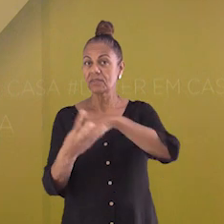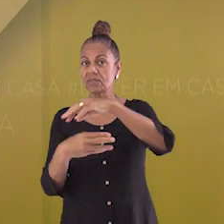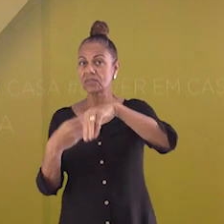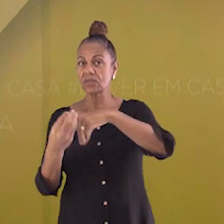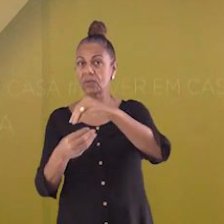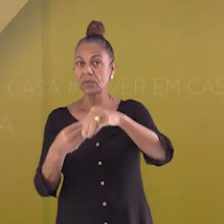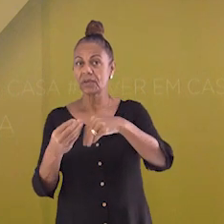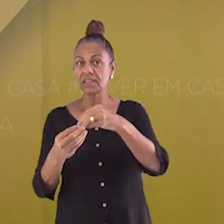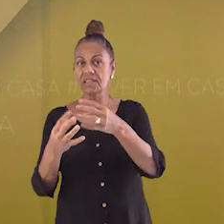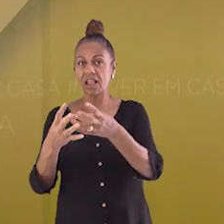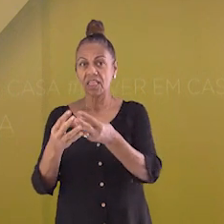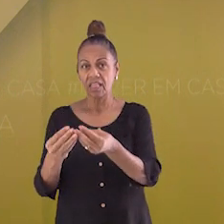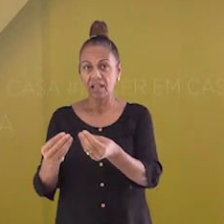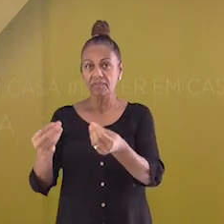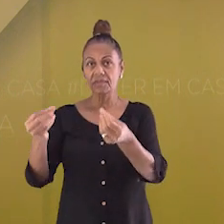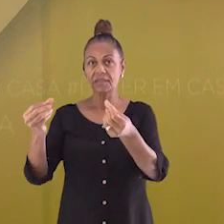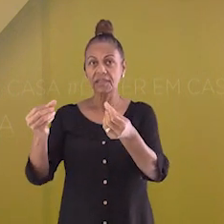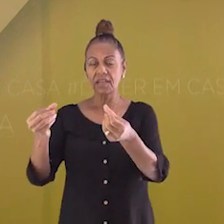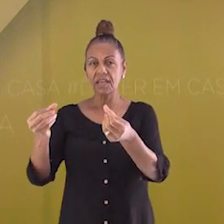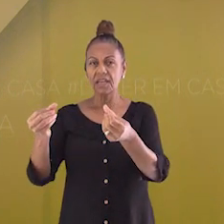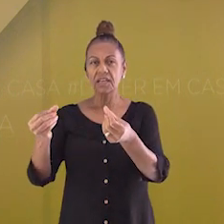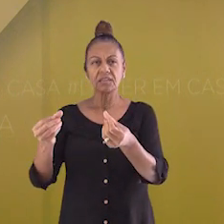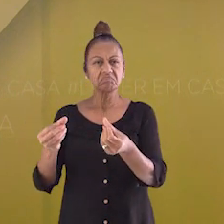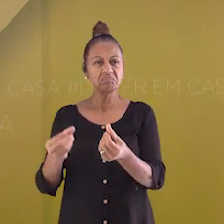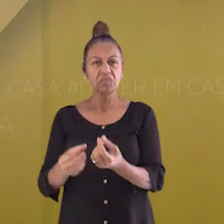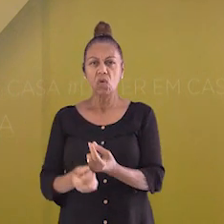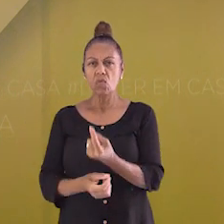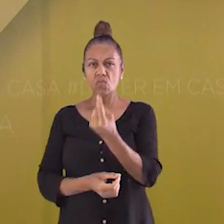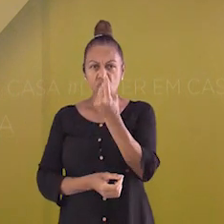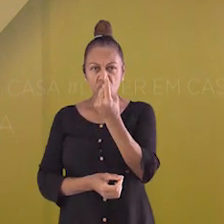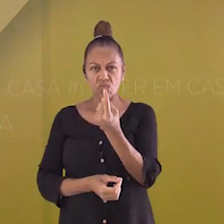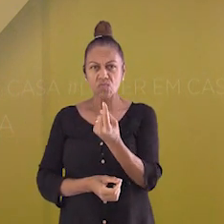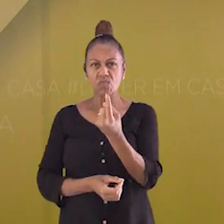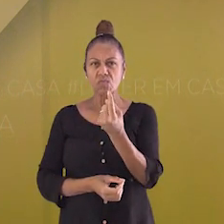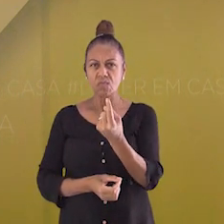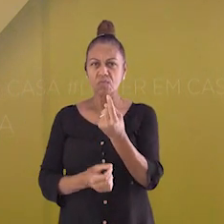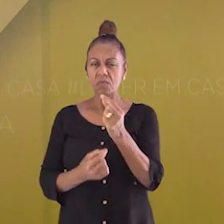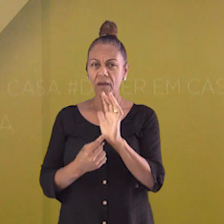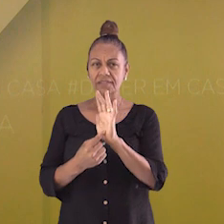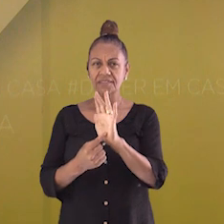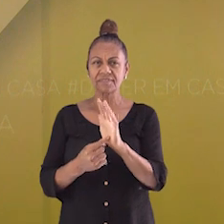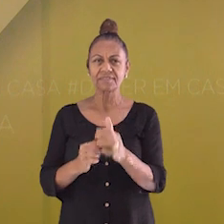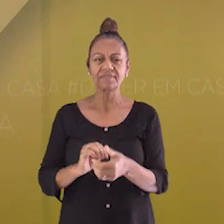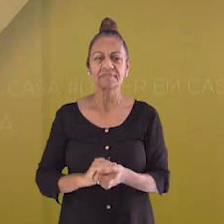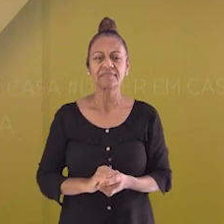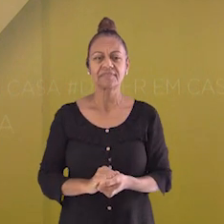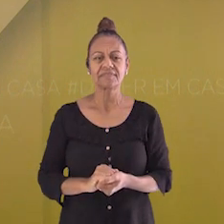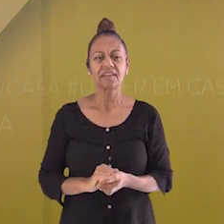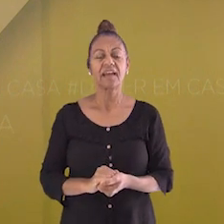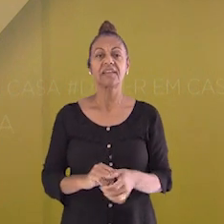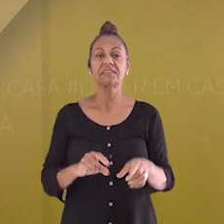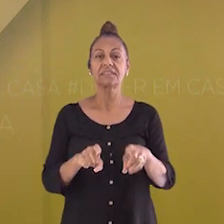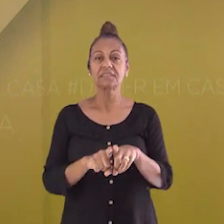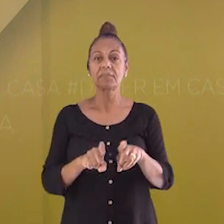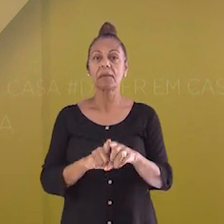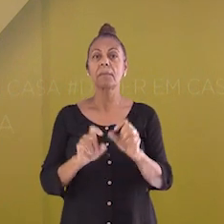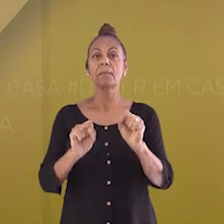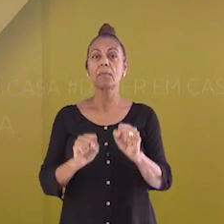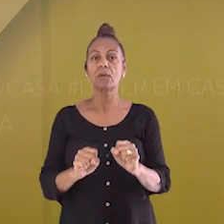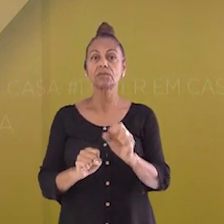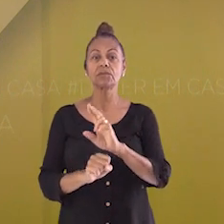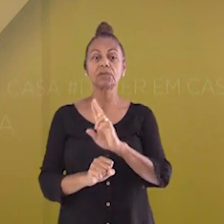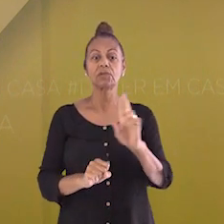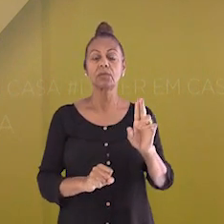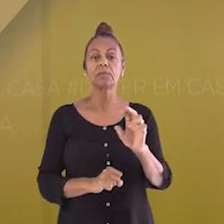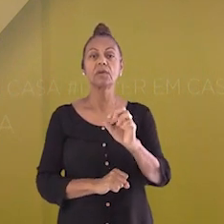homogêneas, que são aquelas com aspecto uniforme, como se apresentasse apenas uma fase? Elas também